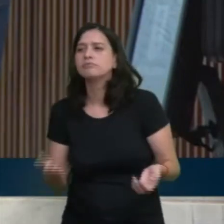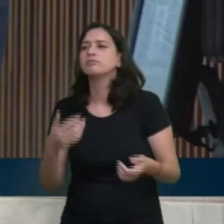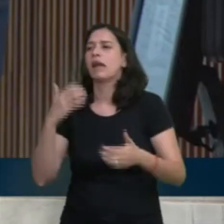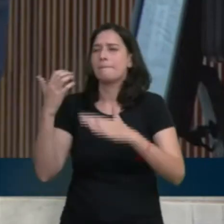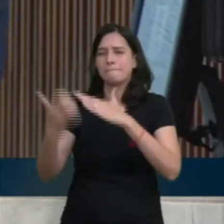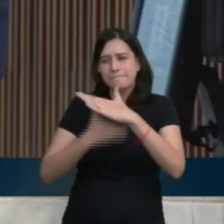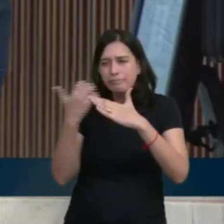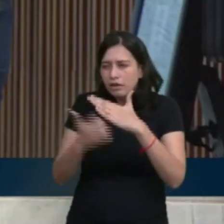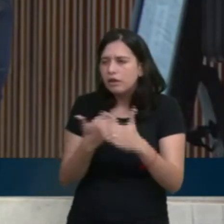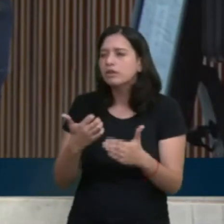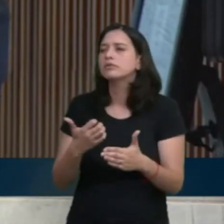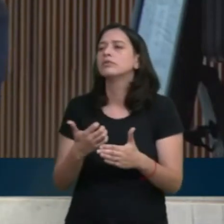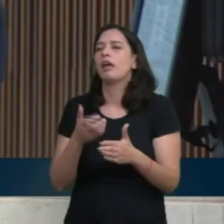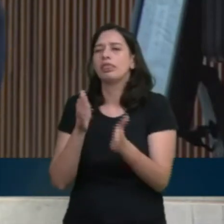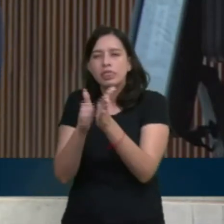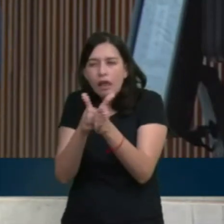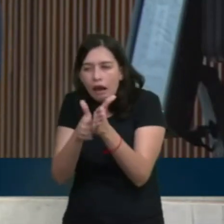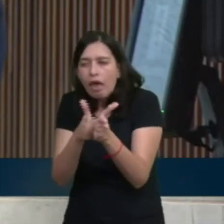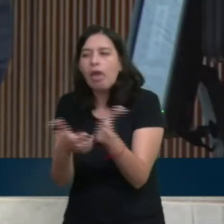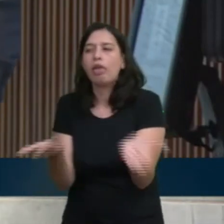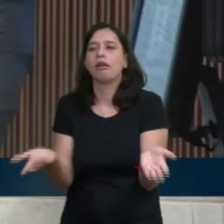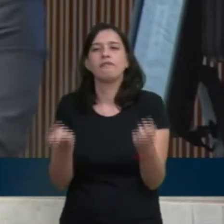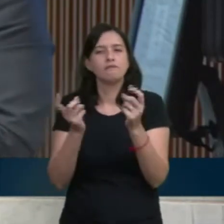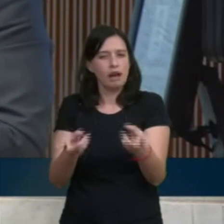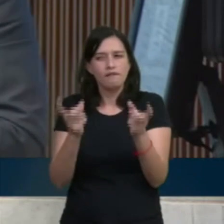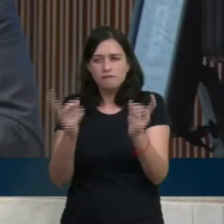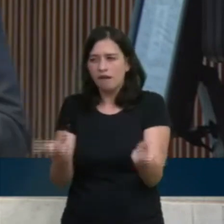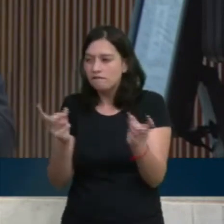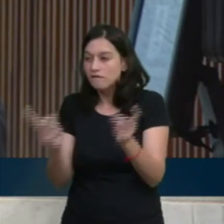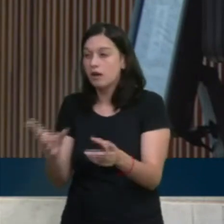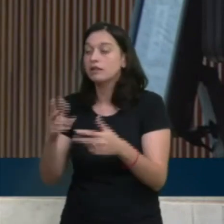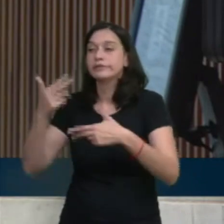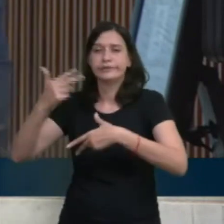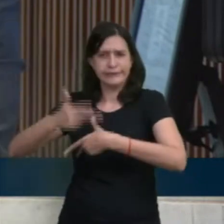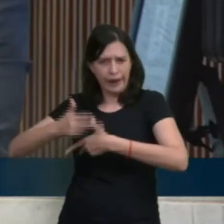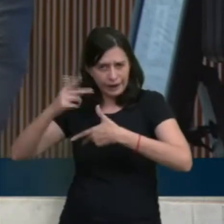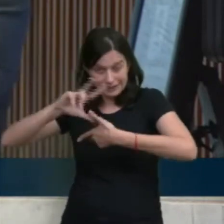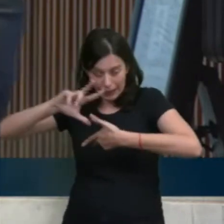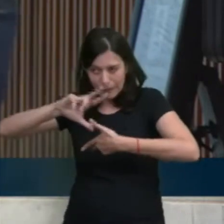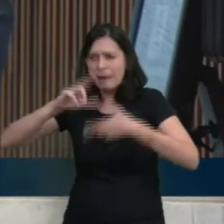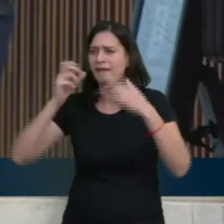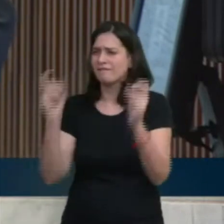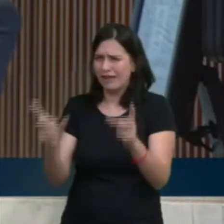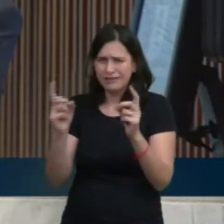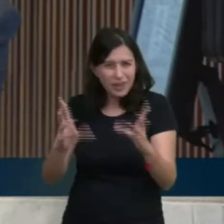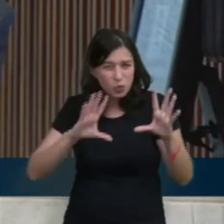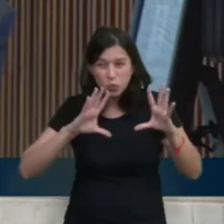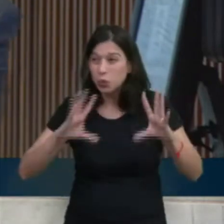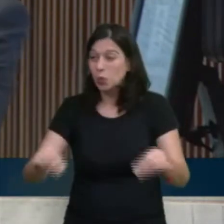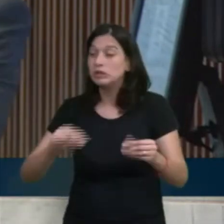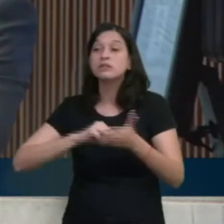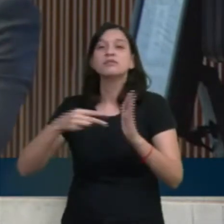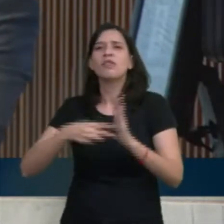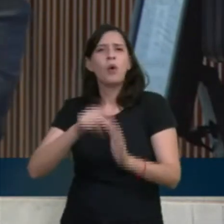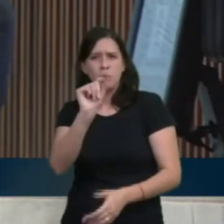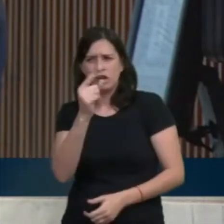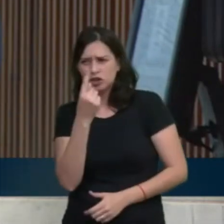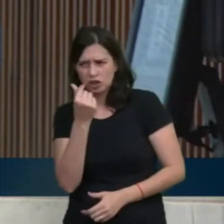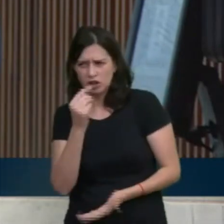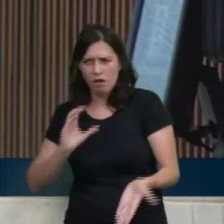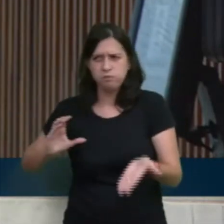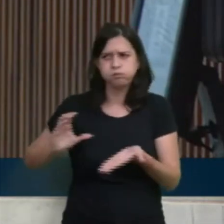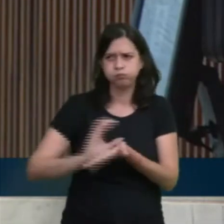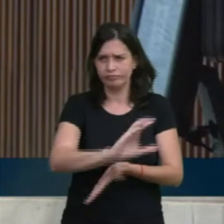privatização do esgotamento sanitário e, mais do que isso, de desinvestimento na educação, de